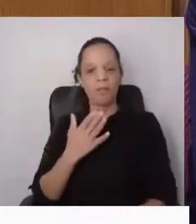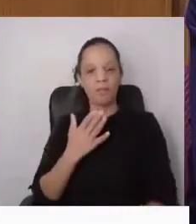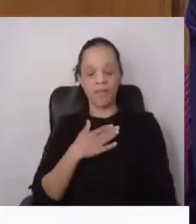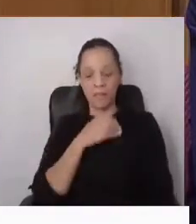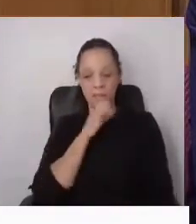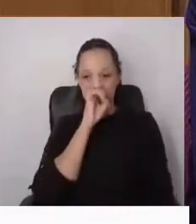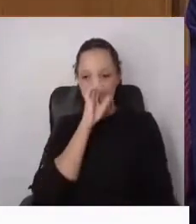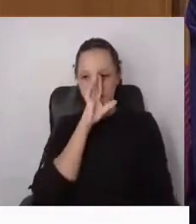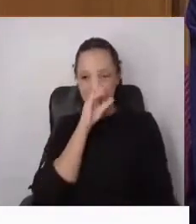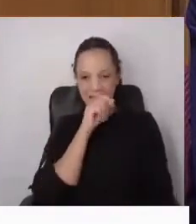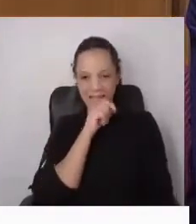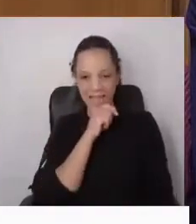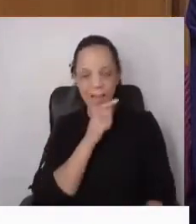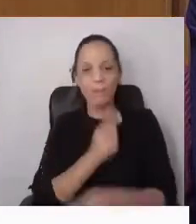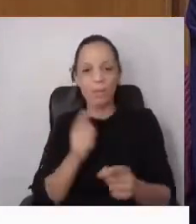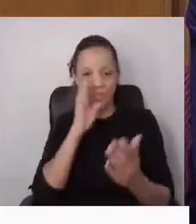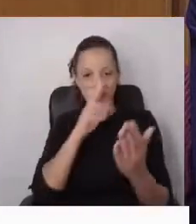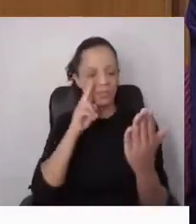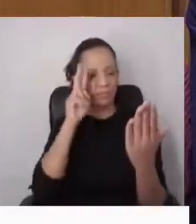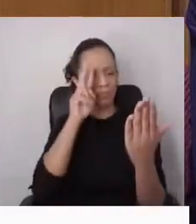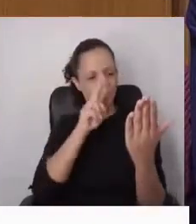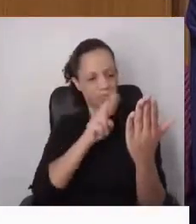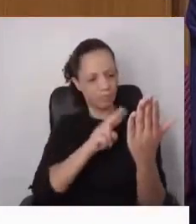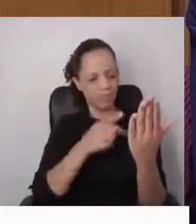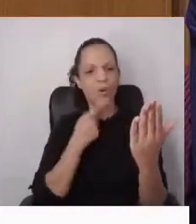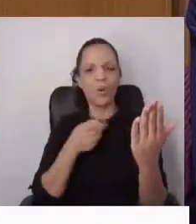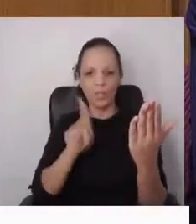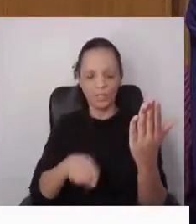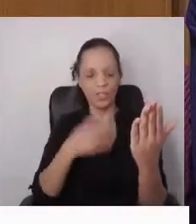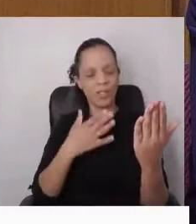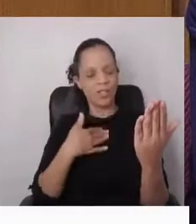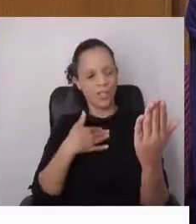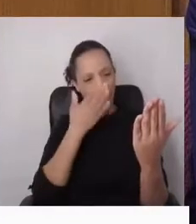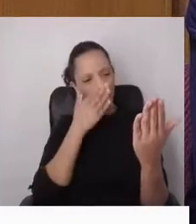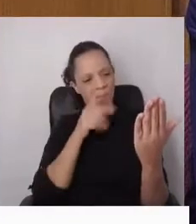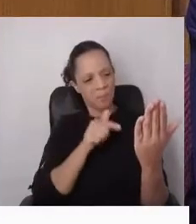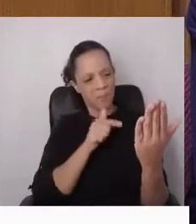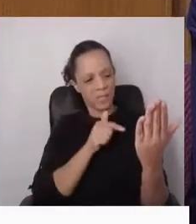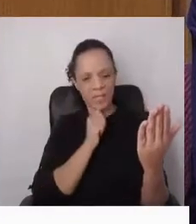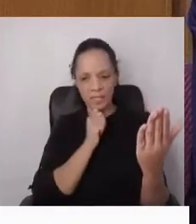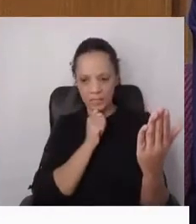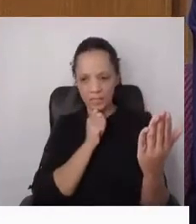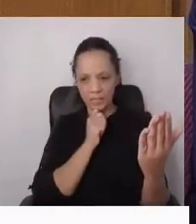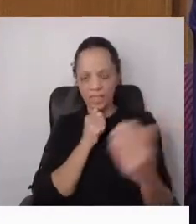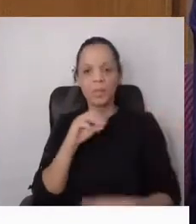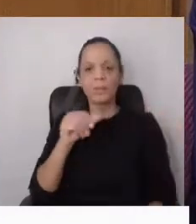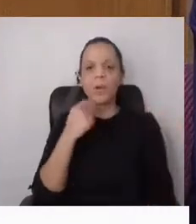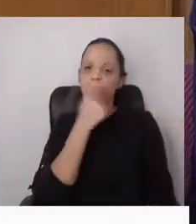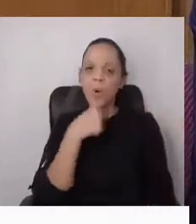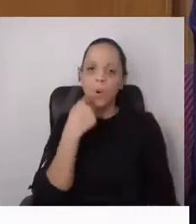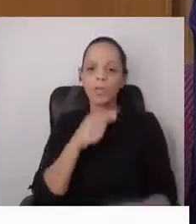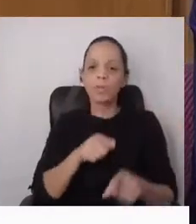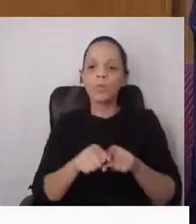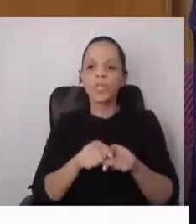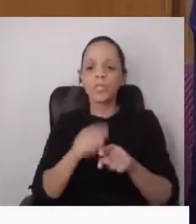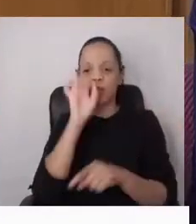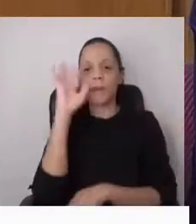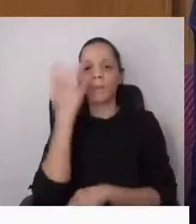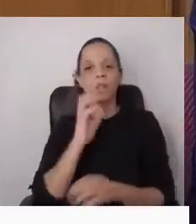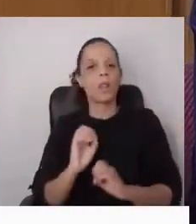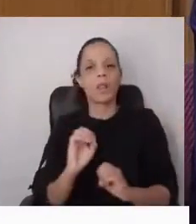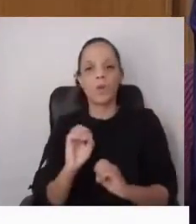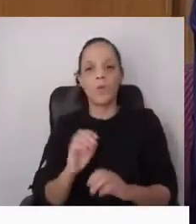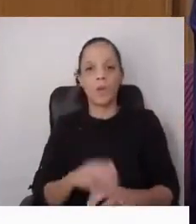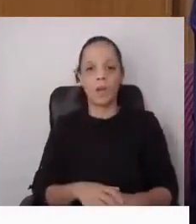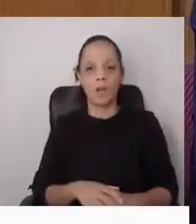porque quem ler isto de novo fica com a ideia de que em Oeiras não há uma política ambiental e,